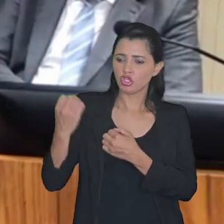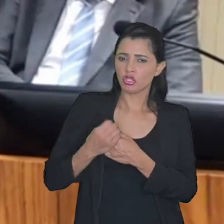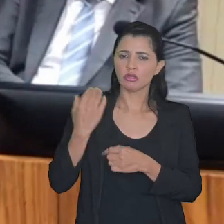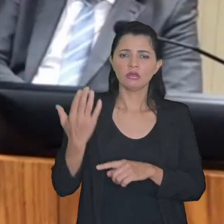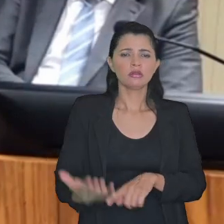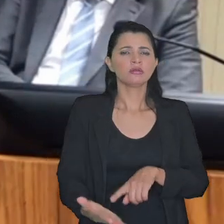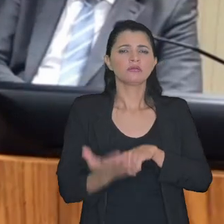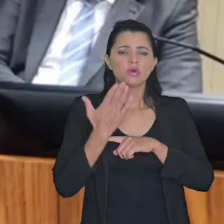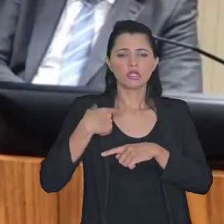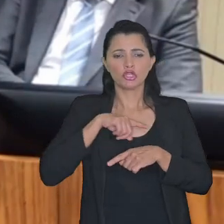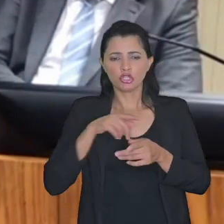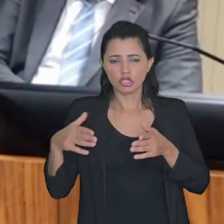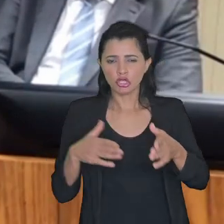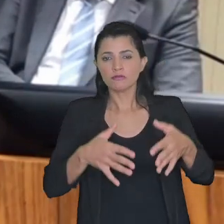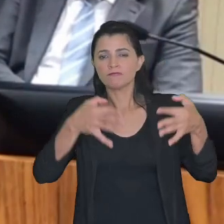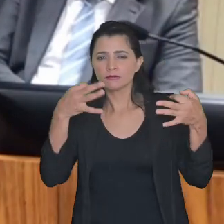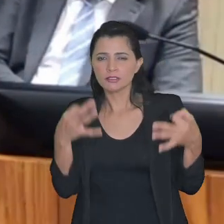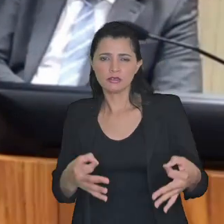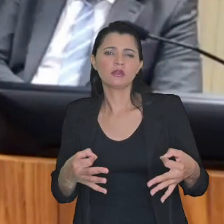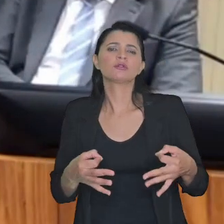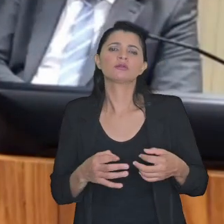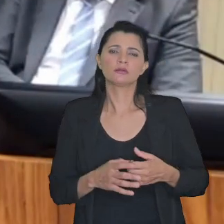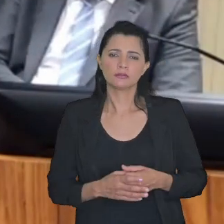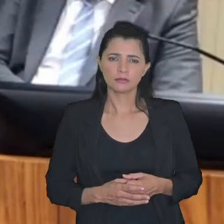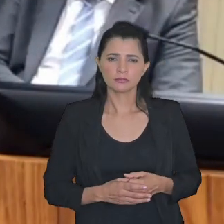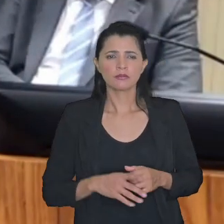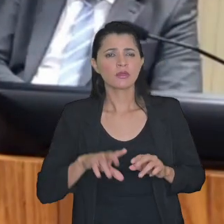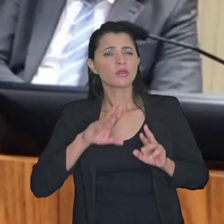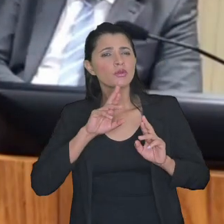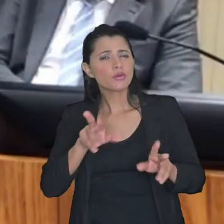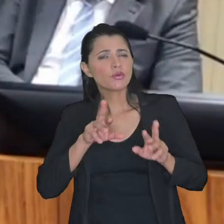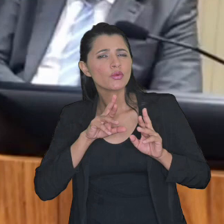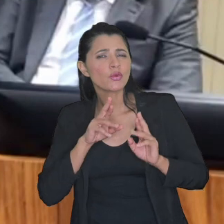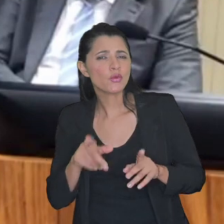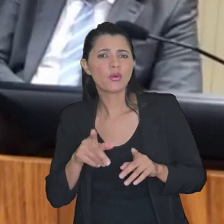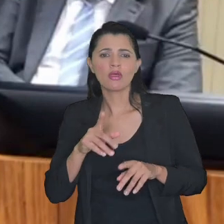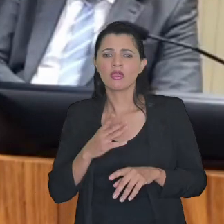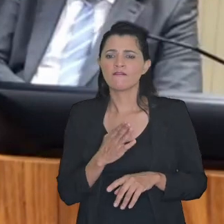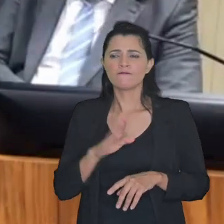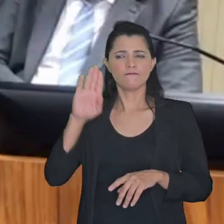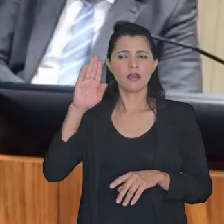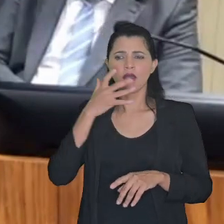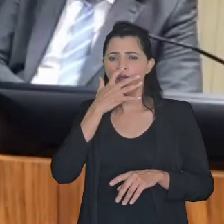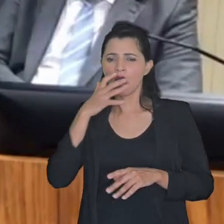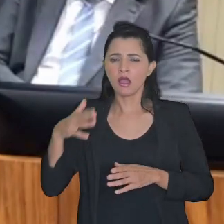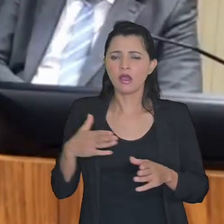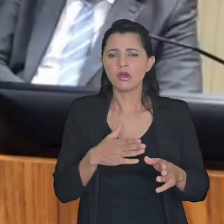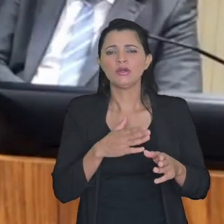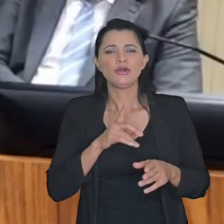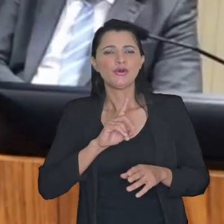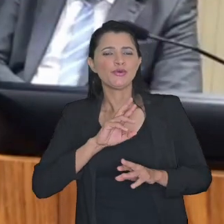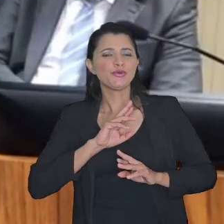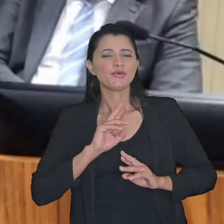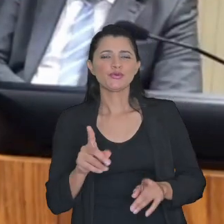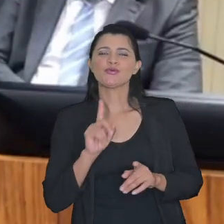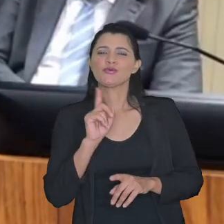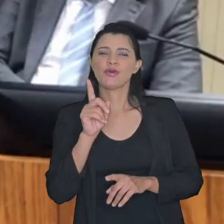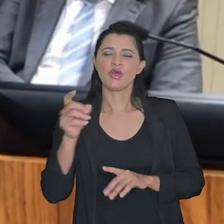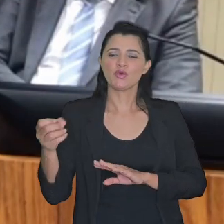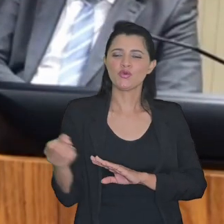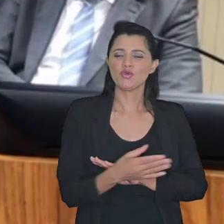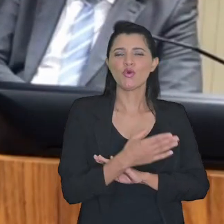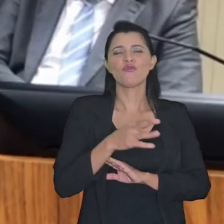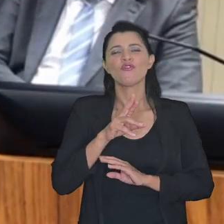indicam estamos no caminho certo não se trata de um falsete não se trata de um